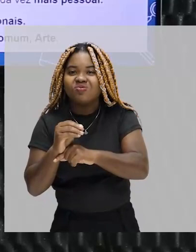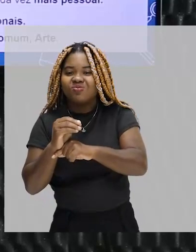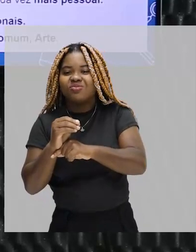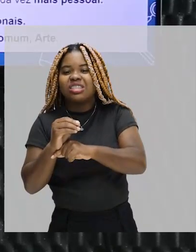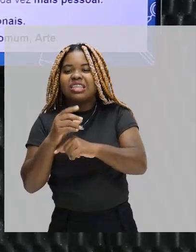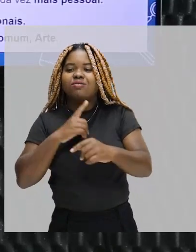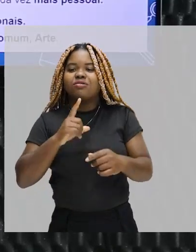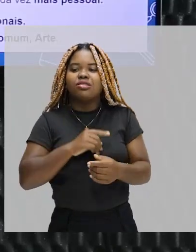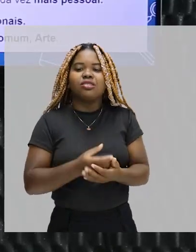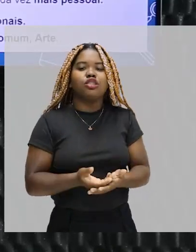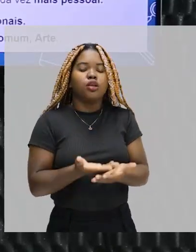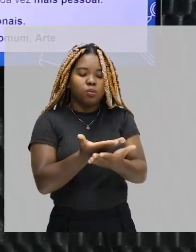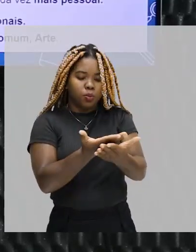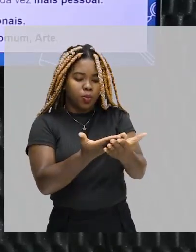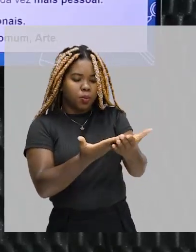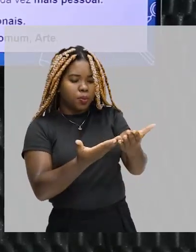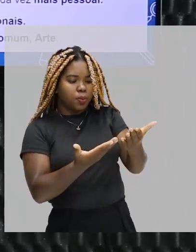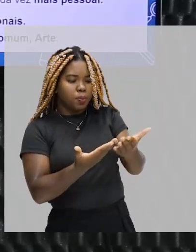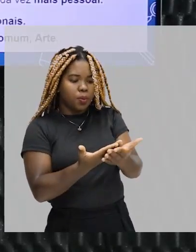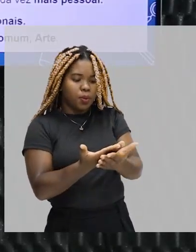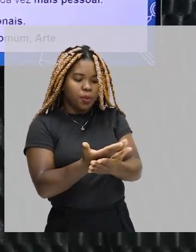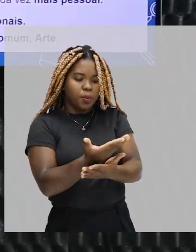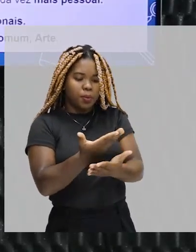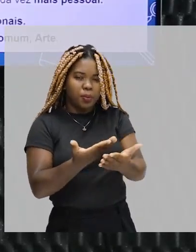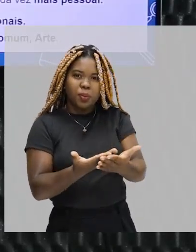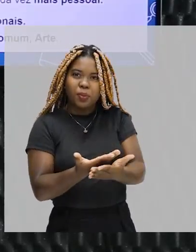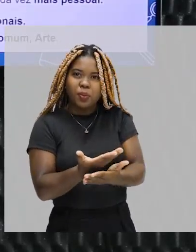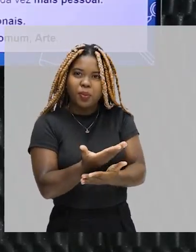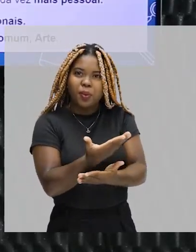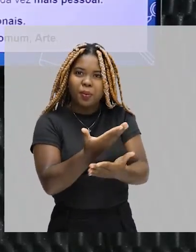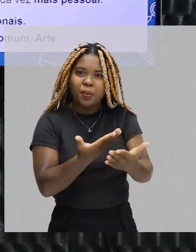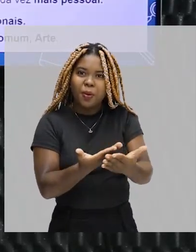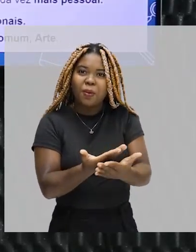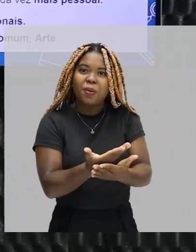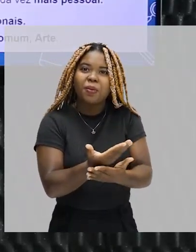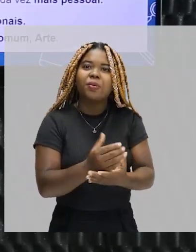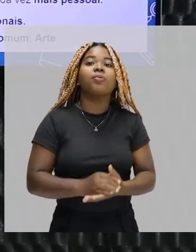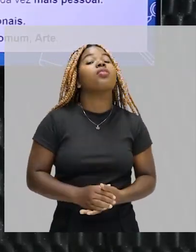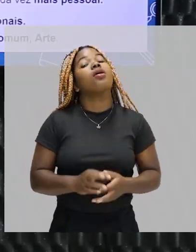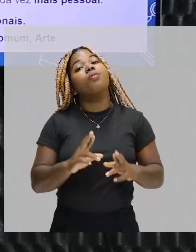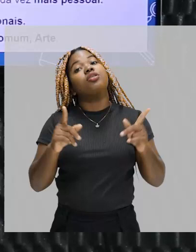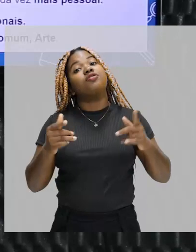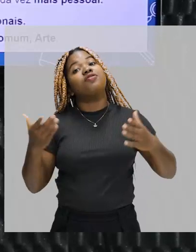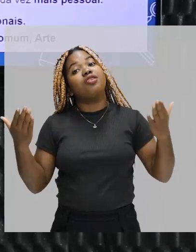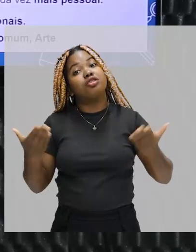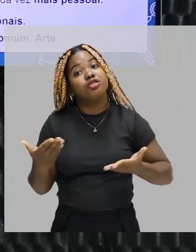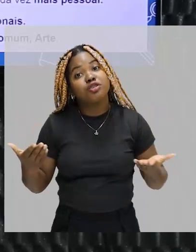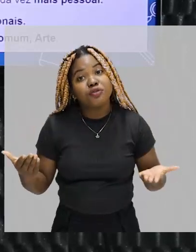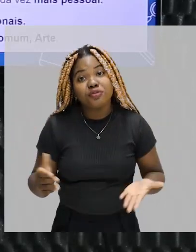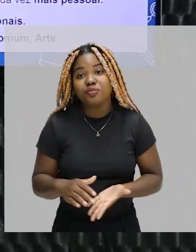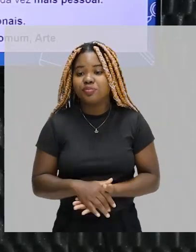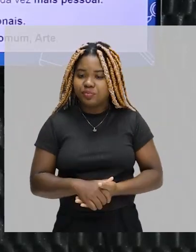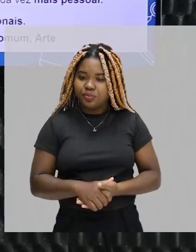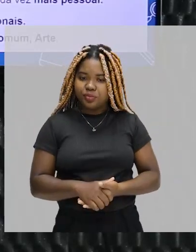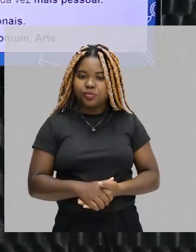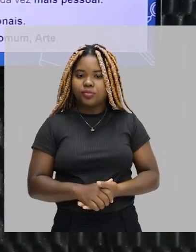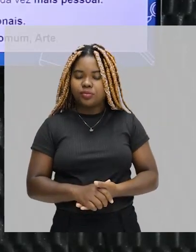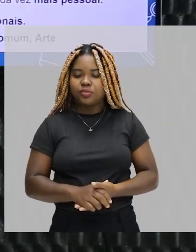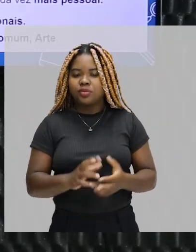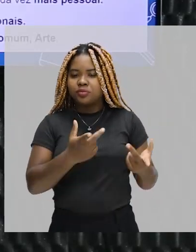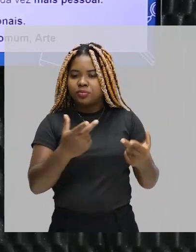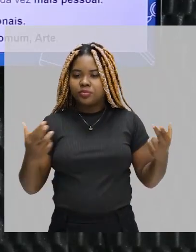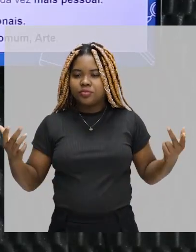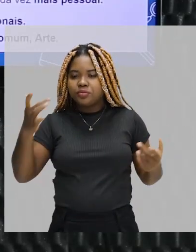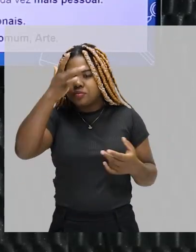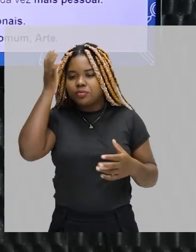e a revelar para saber como ficou a fotografia. Bem diferente dos processos de popularização da fotografia atualmente. Muitos fotógrafos